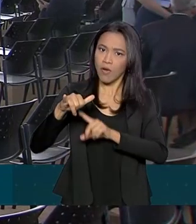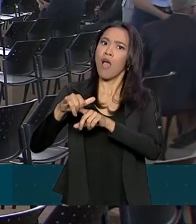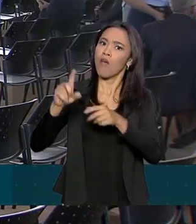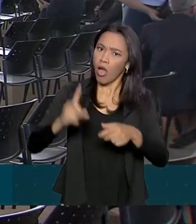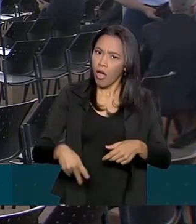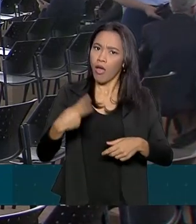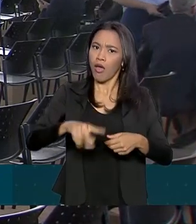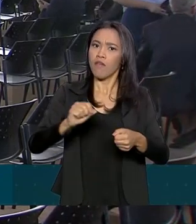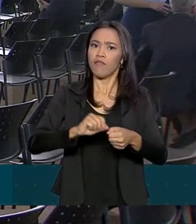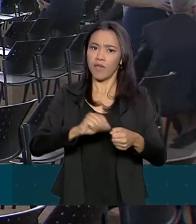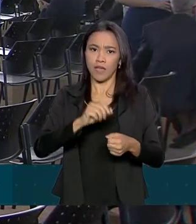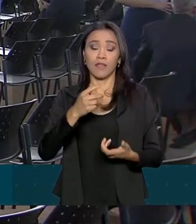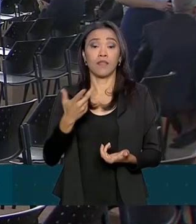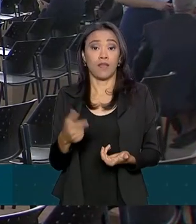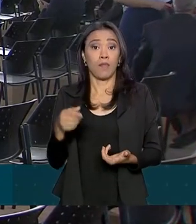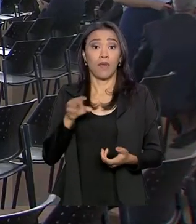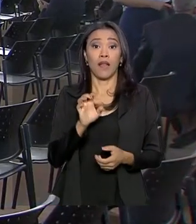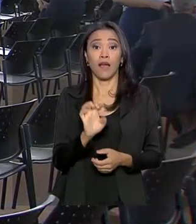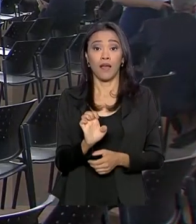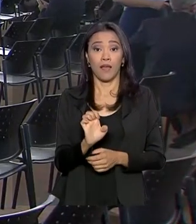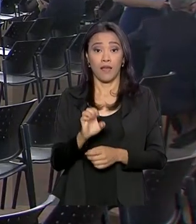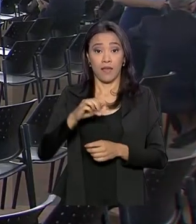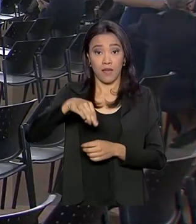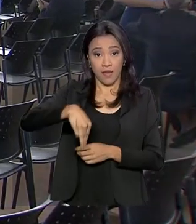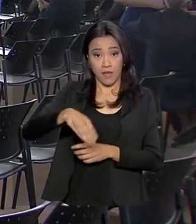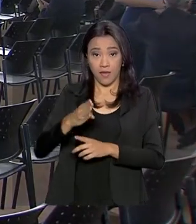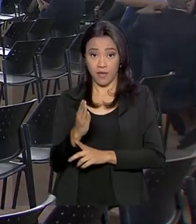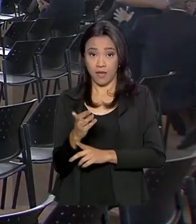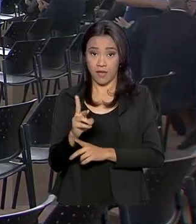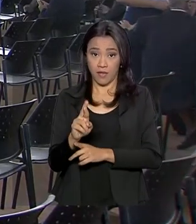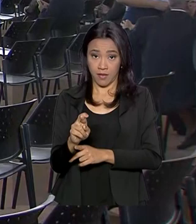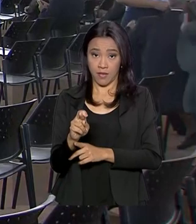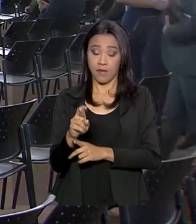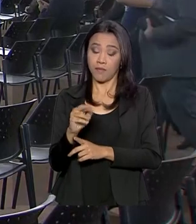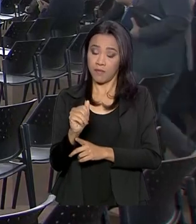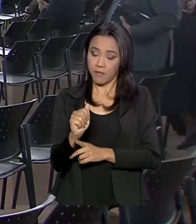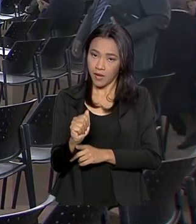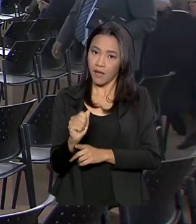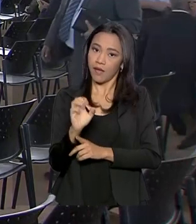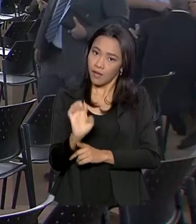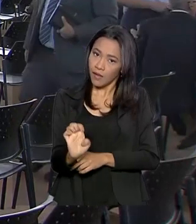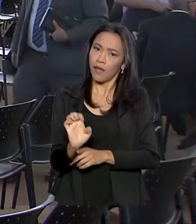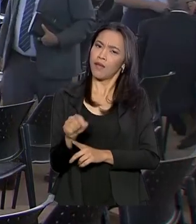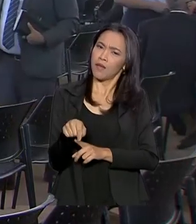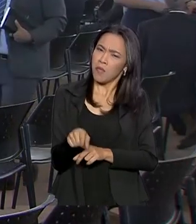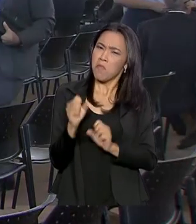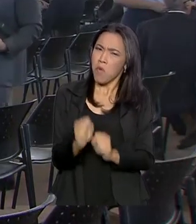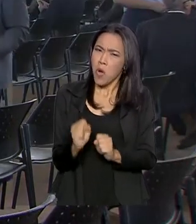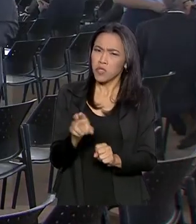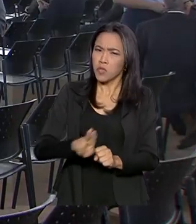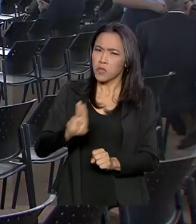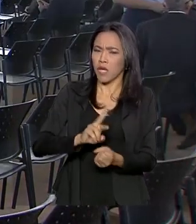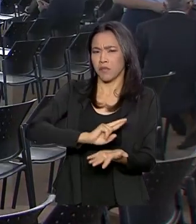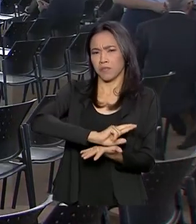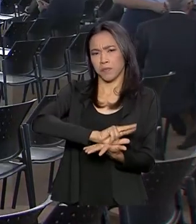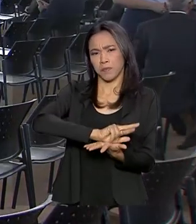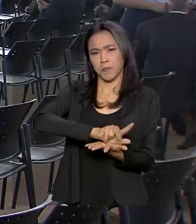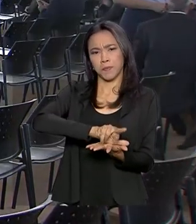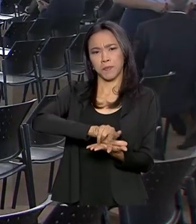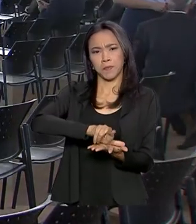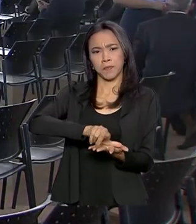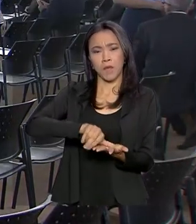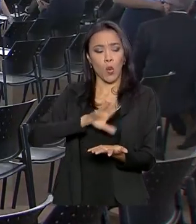encomenda da Força Aérea Brasileira. E de acordo com a Embraer, esse avião pode ser usado em diversas situações, como